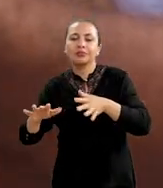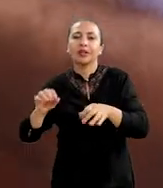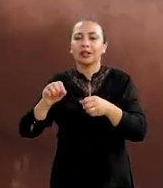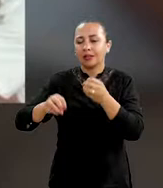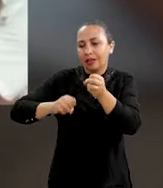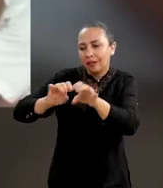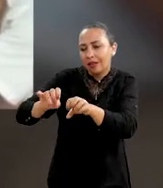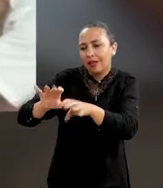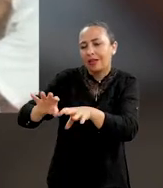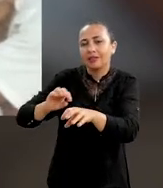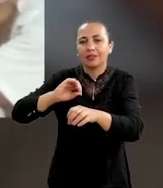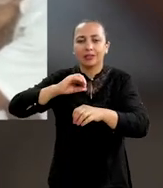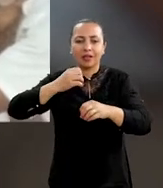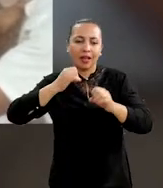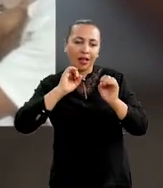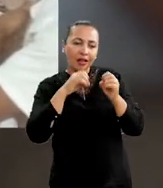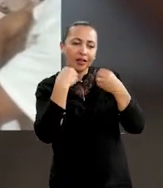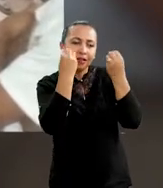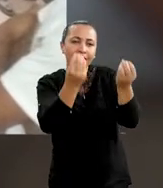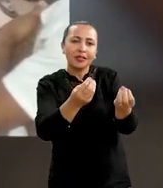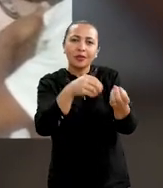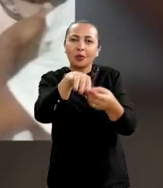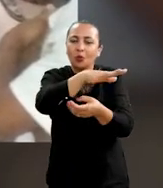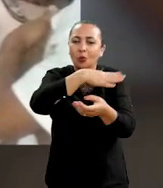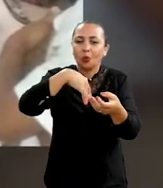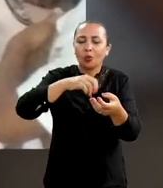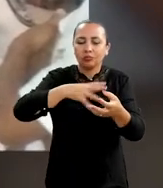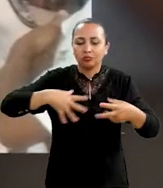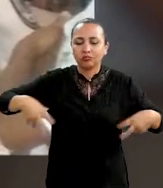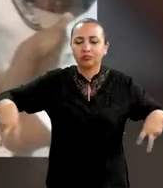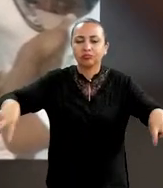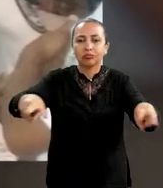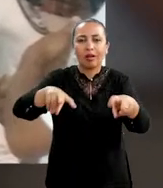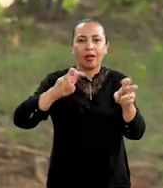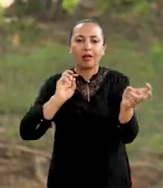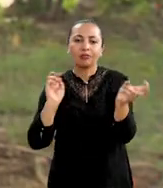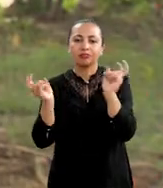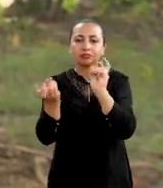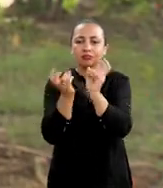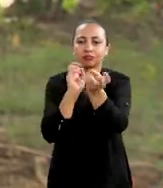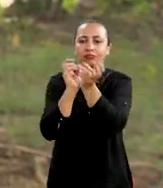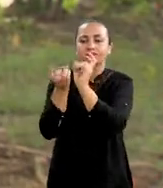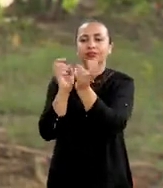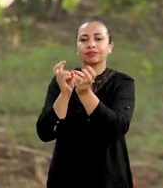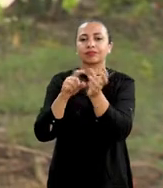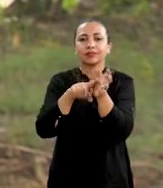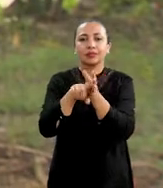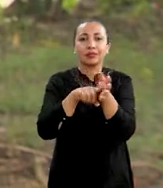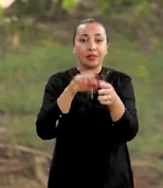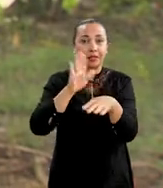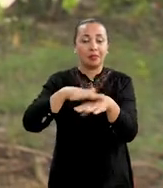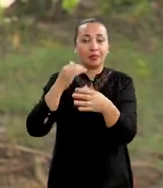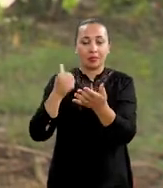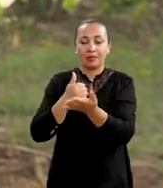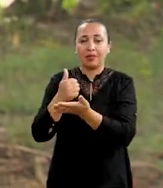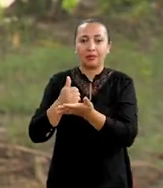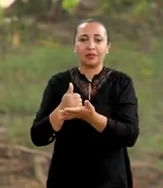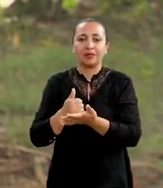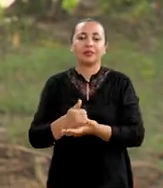toda a condução para uma roda de capoeira. As pesquisas que balizaram mais